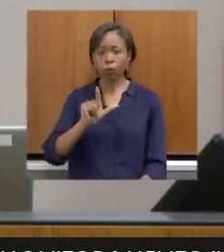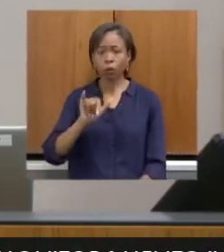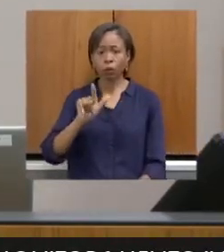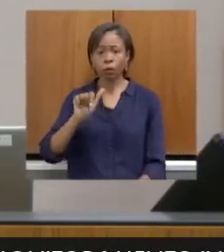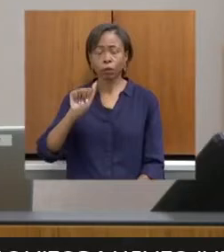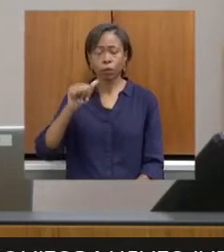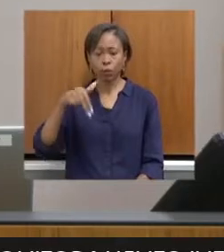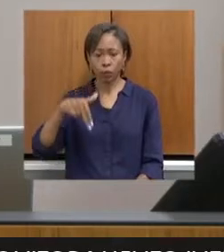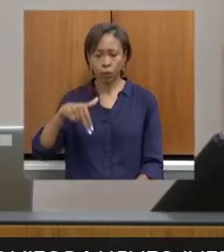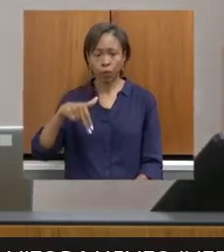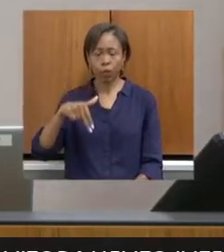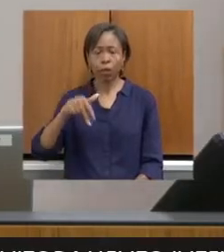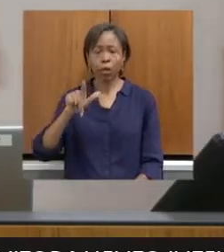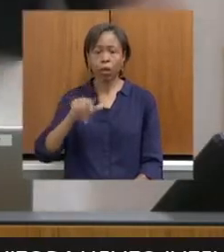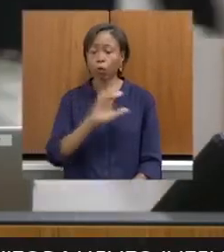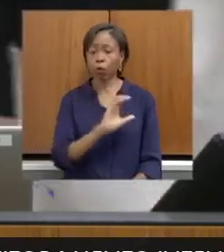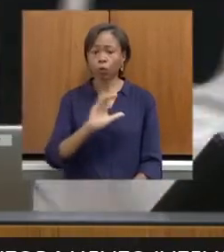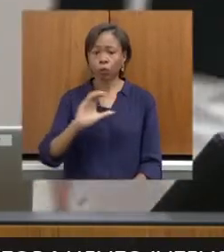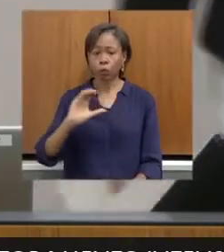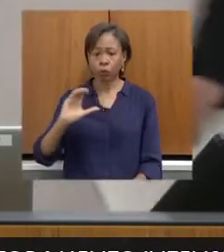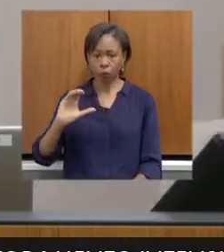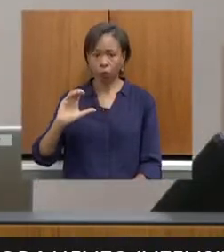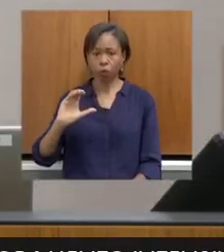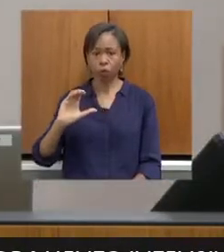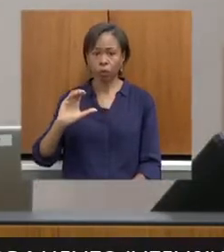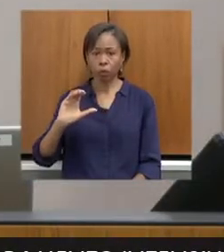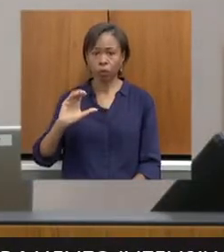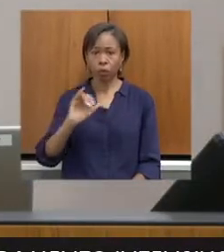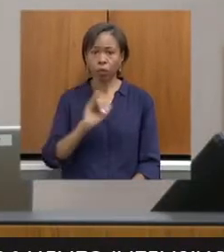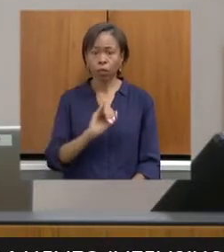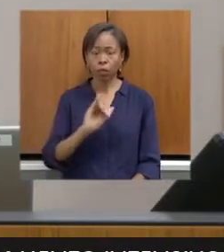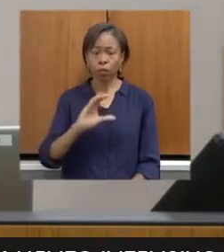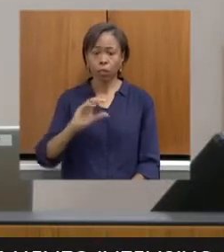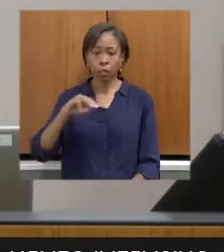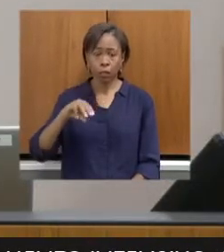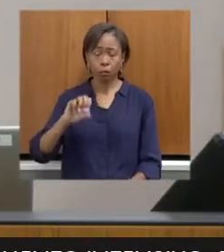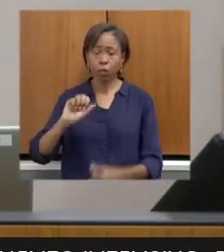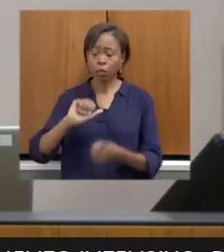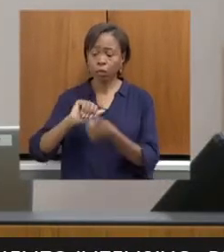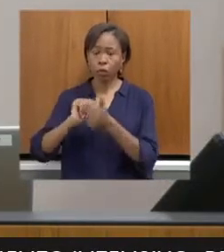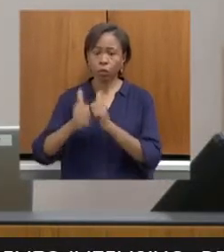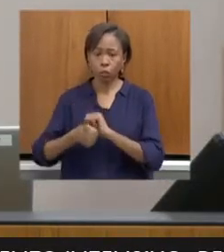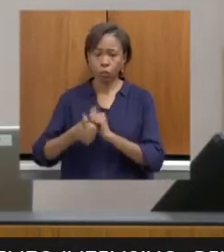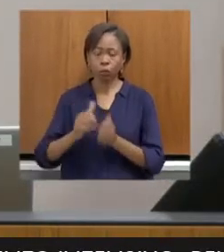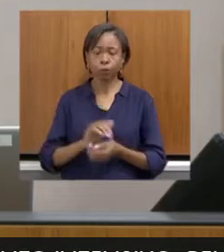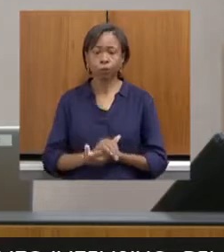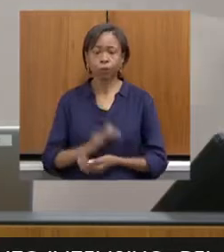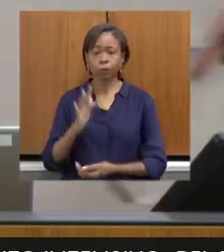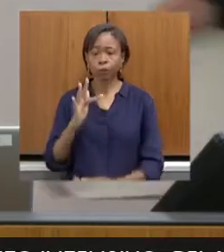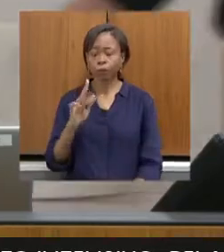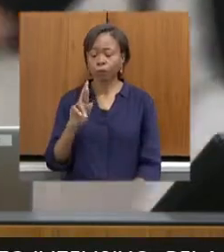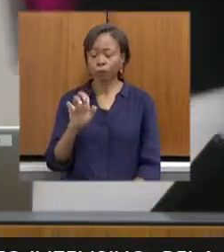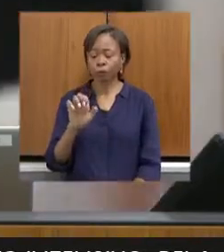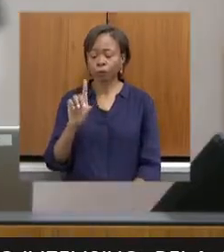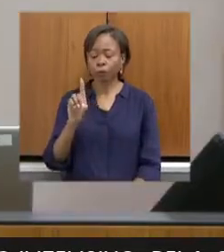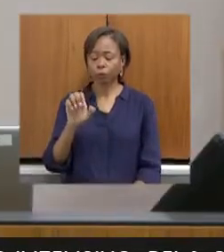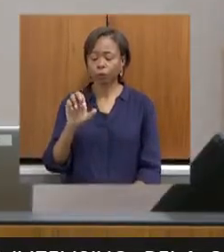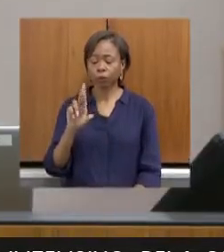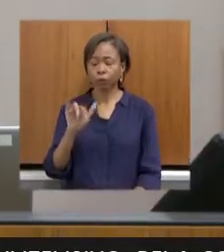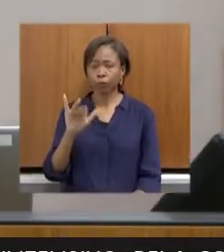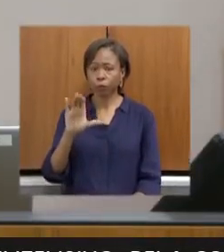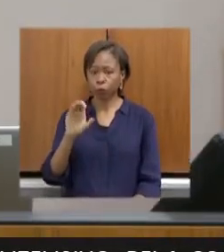Souza, coordenadora do ICMS Esportivo. Frederico Oliveira Pessoa,